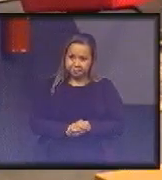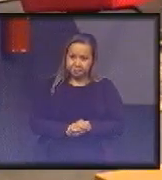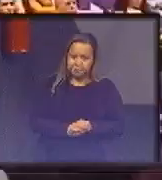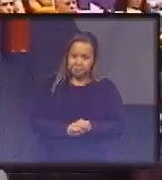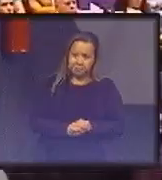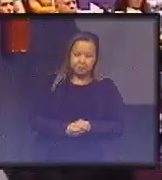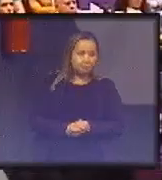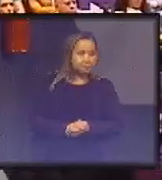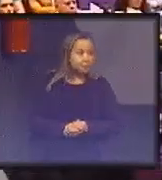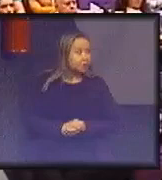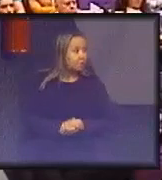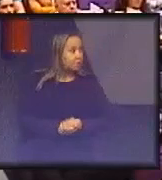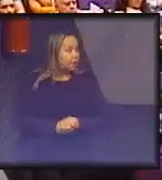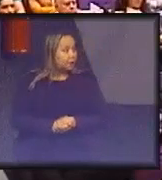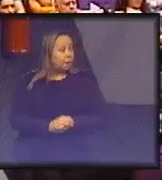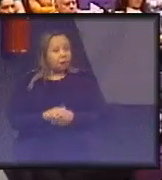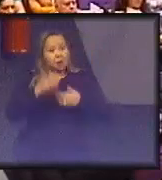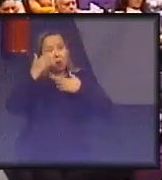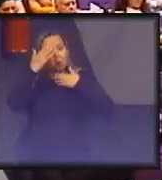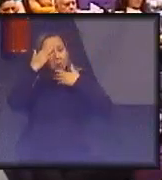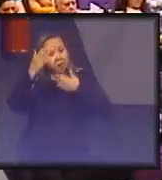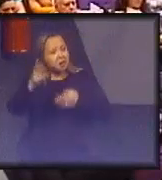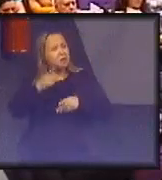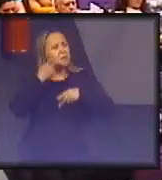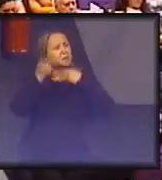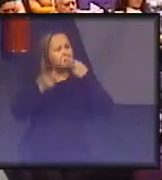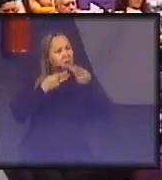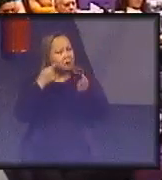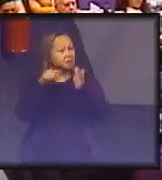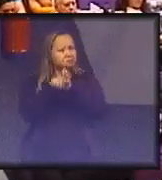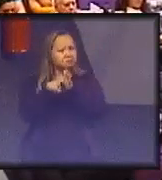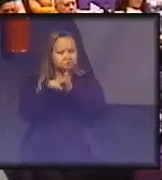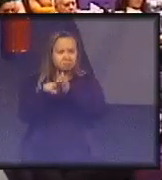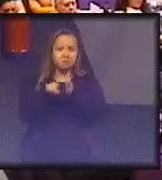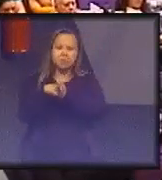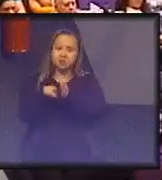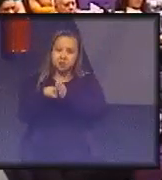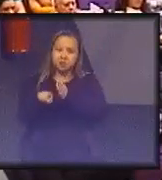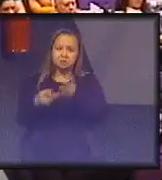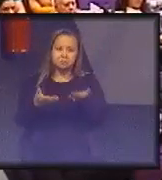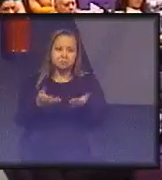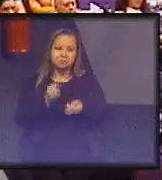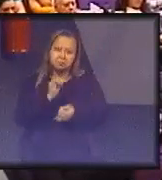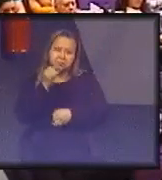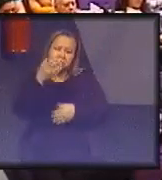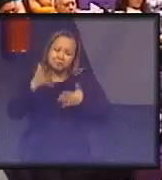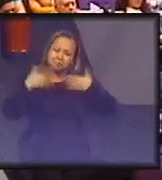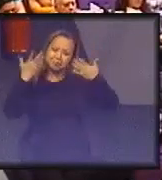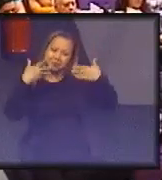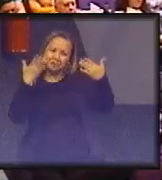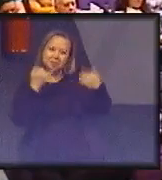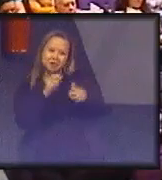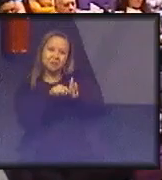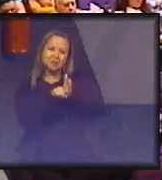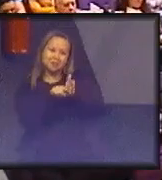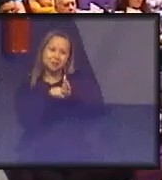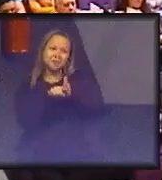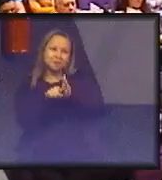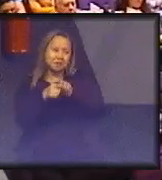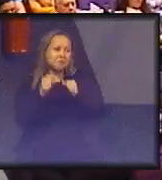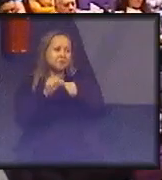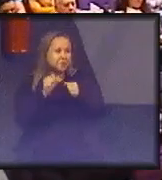Muito obrigado, Pablo, pela introdução, pelas perguntas. Eu fico contente que as perguntas que você fez,